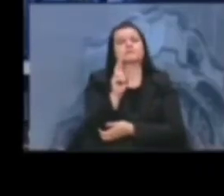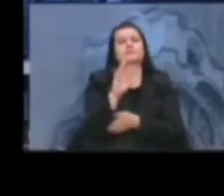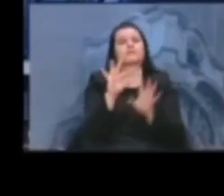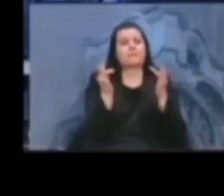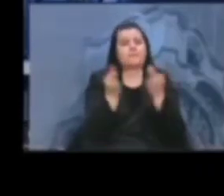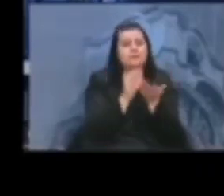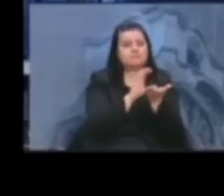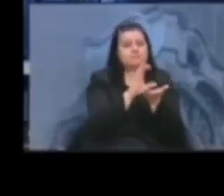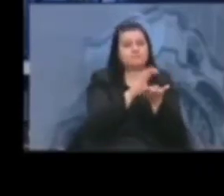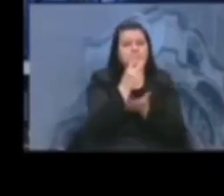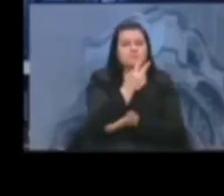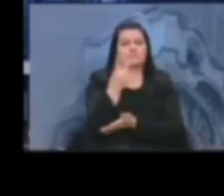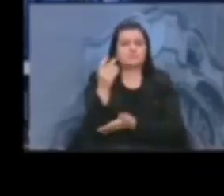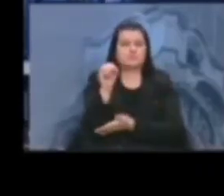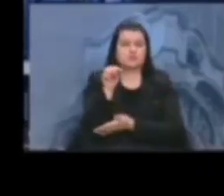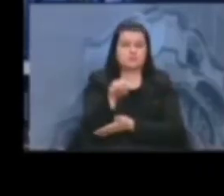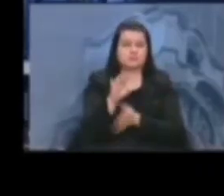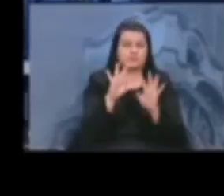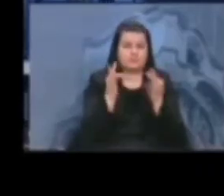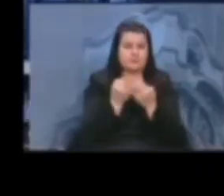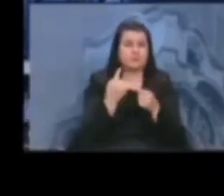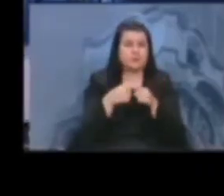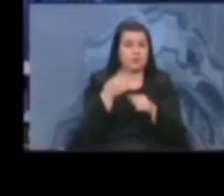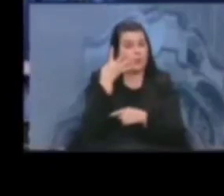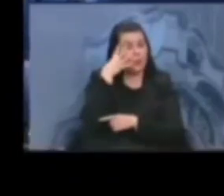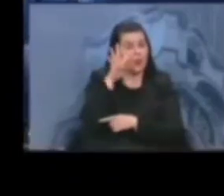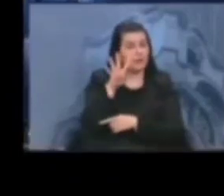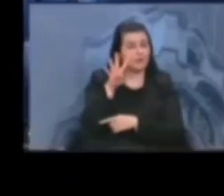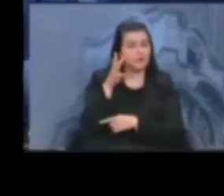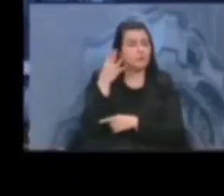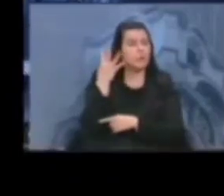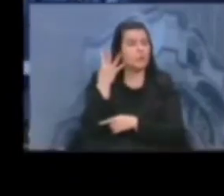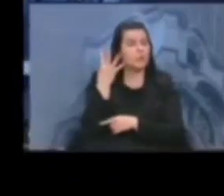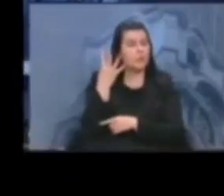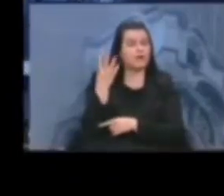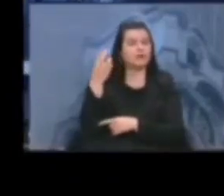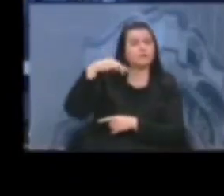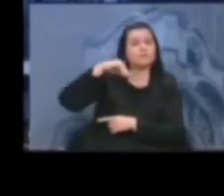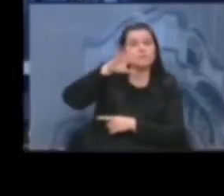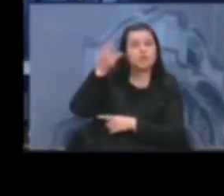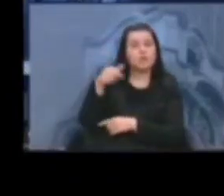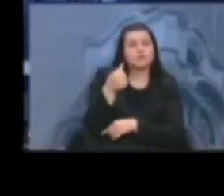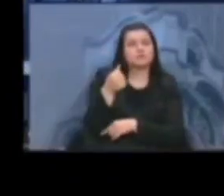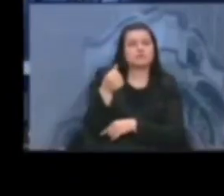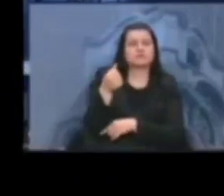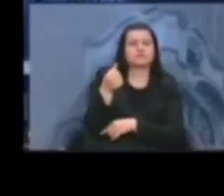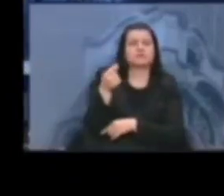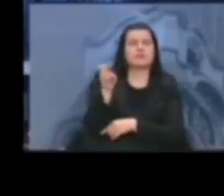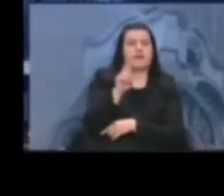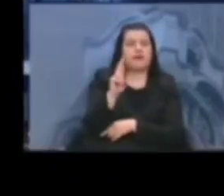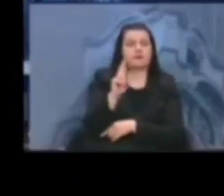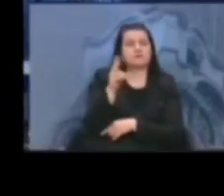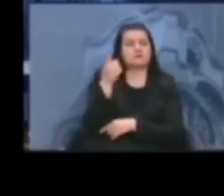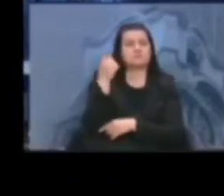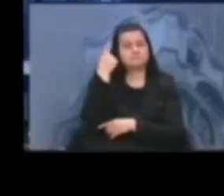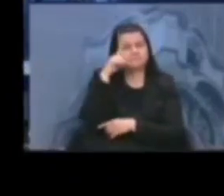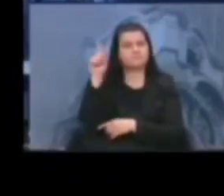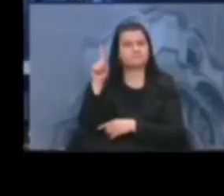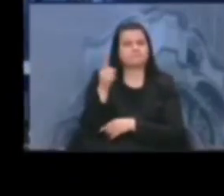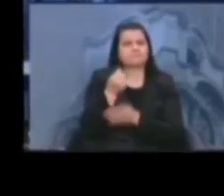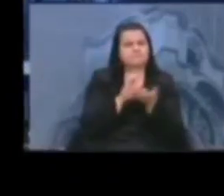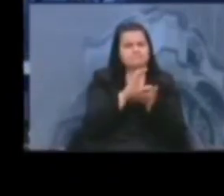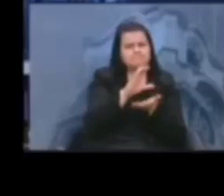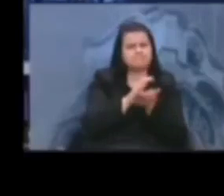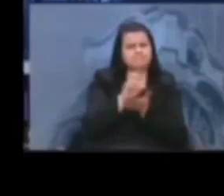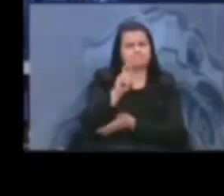Ou seja, com R$ milhões diários que se está se investindo em UTIs, o que é válido, mas só para demonstrar como essa lógica da